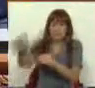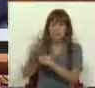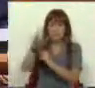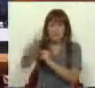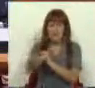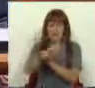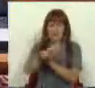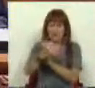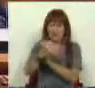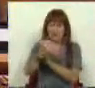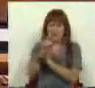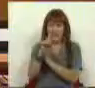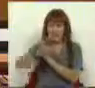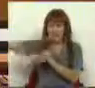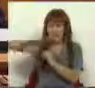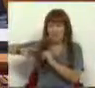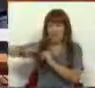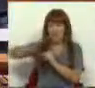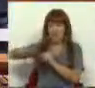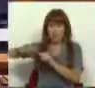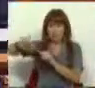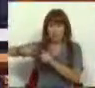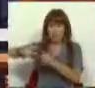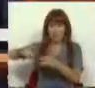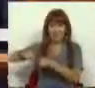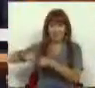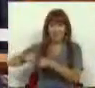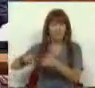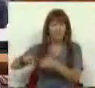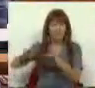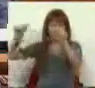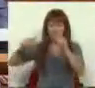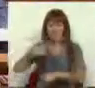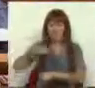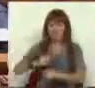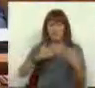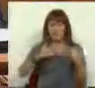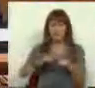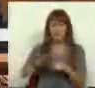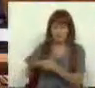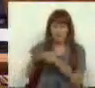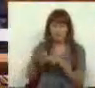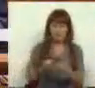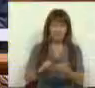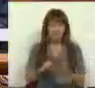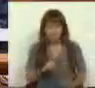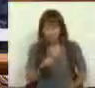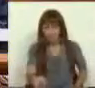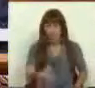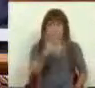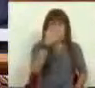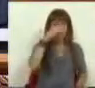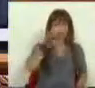ascende a 1.356 milhões de euros, fixando o total de responsabilidades financeiras